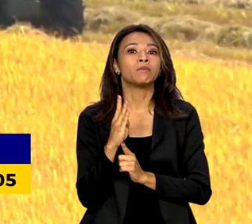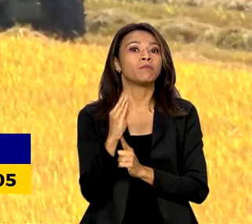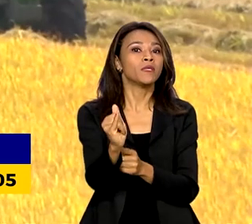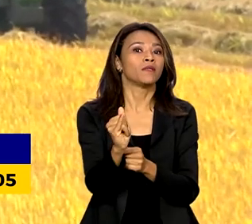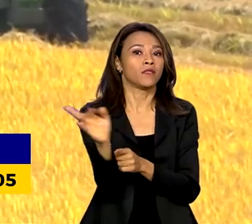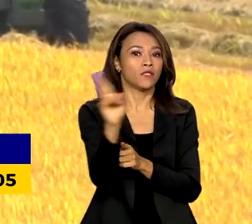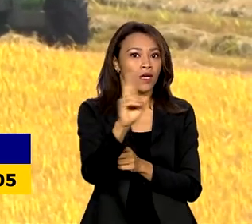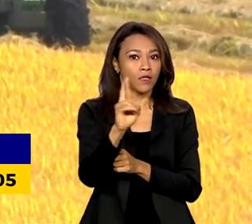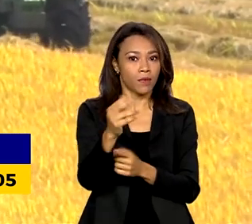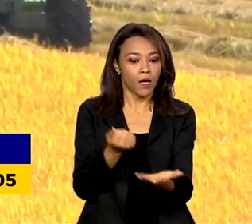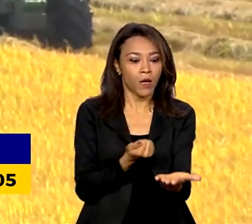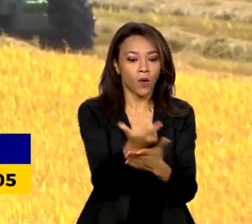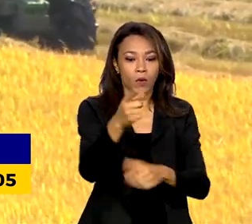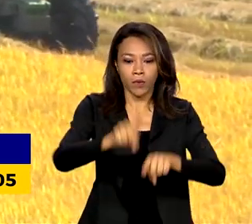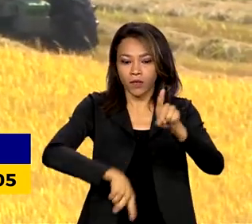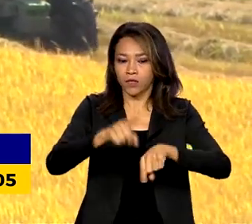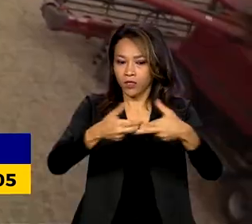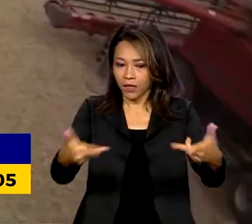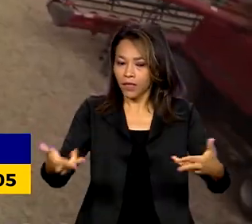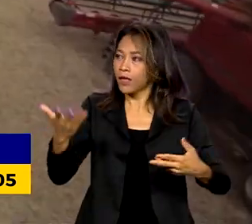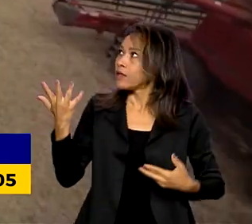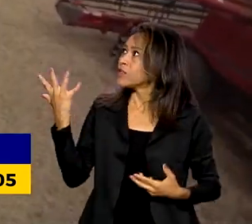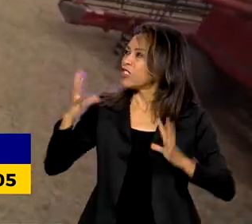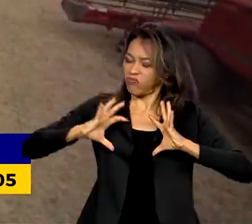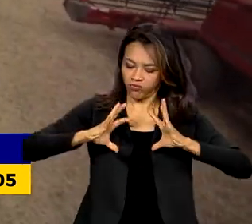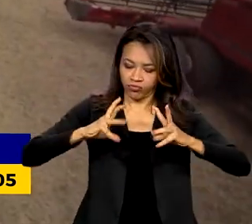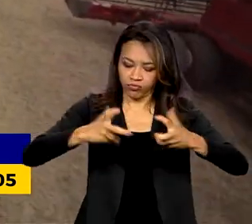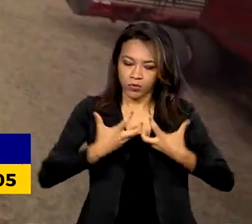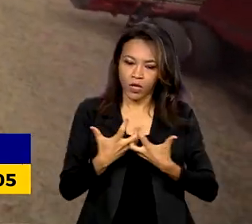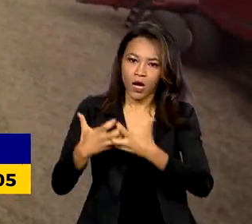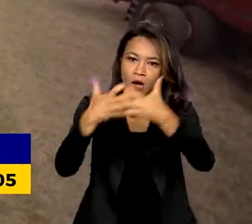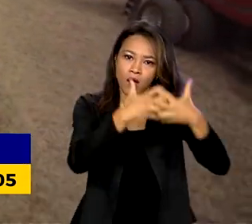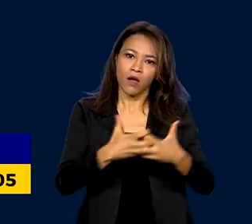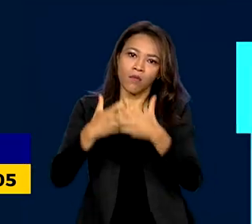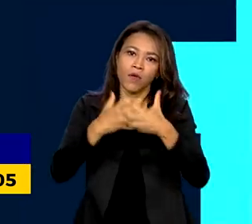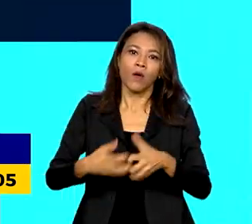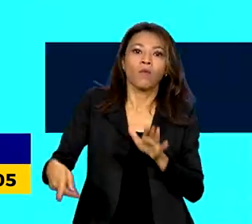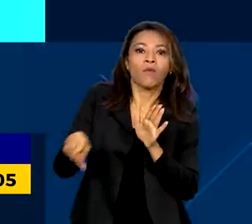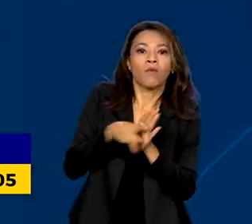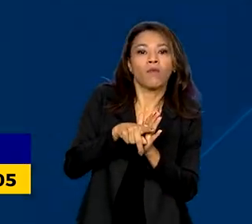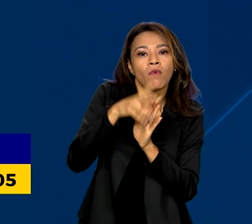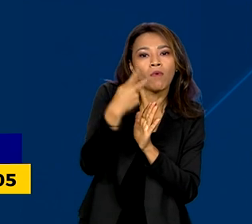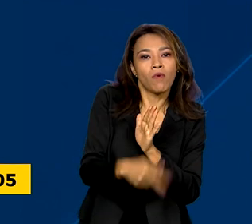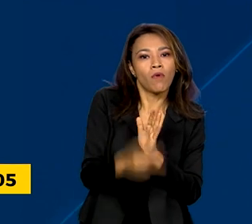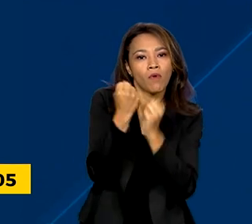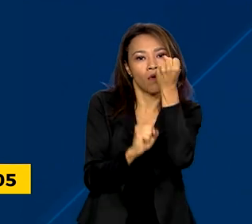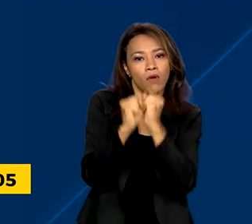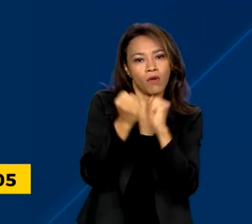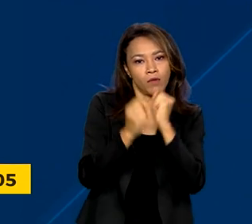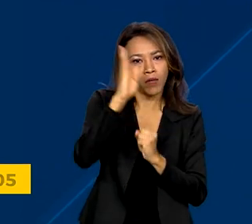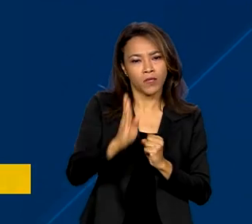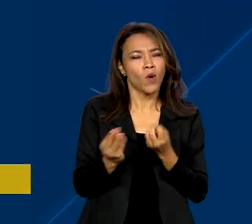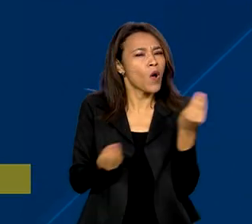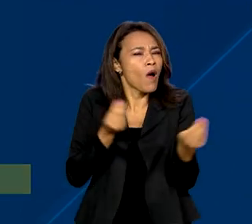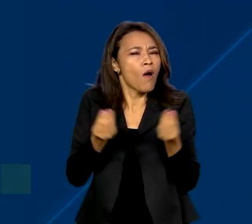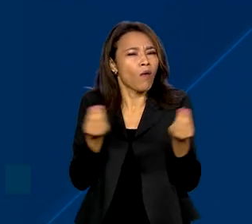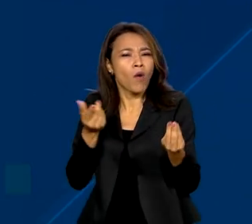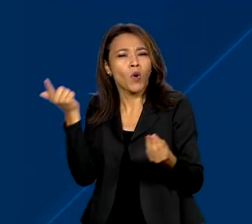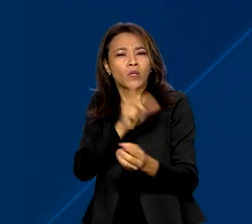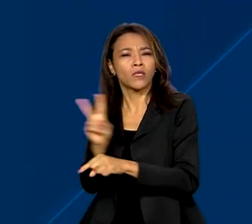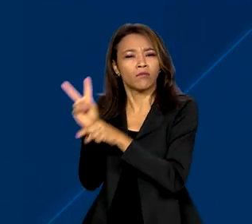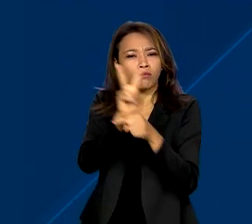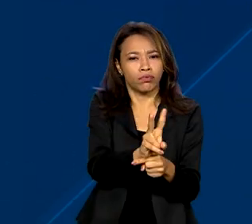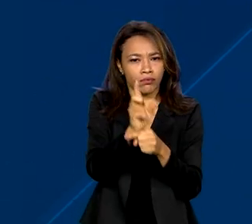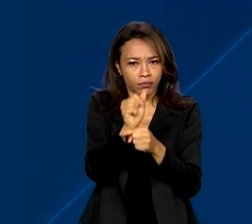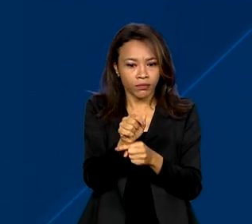para a compra de máquinas e equipamentos agrícolas de fabricação nacional. Para solicitar o financiamento, os produtores rurais